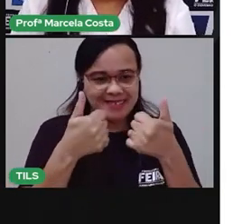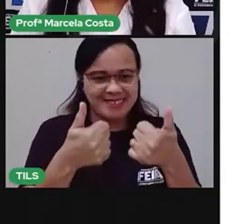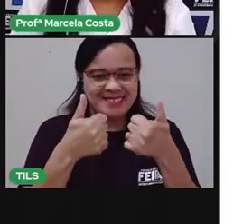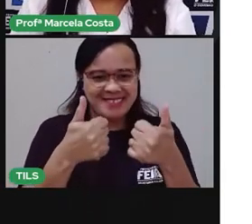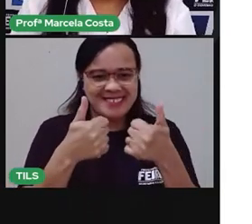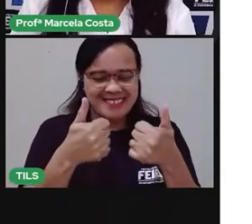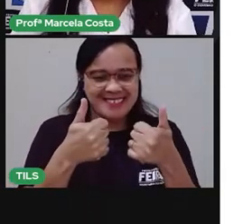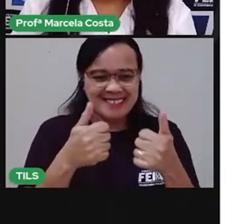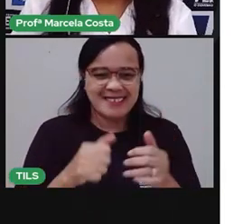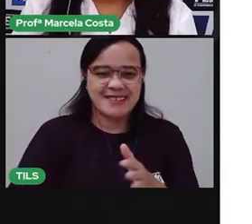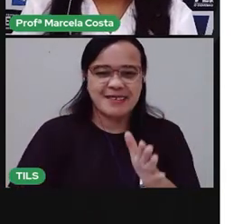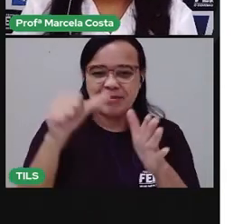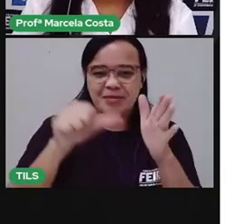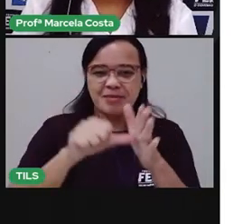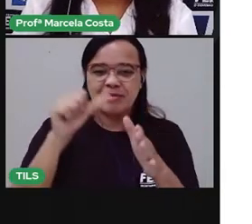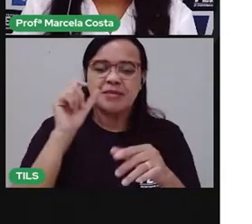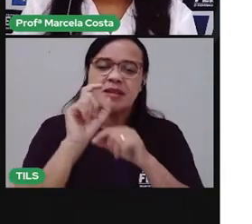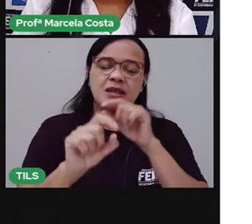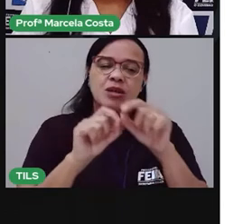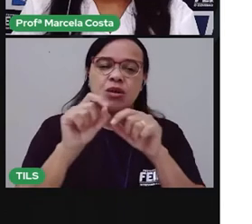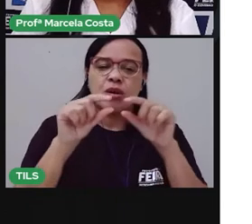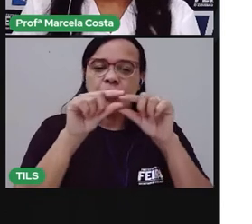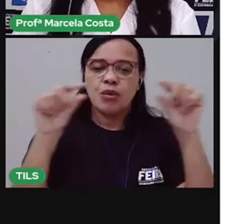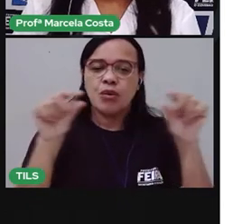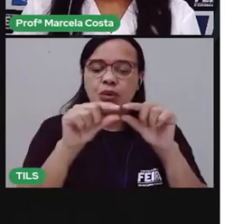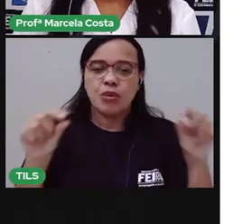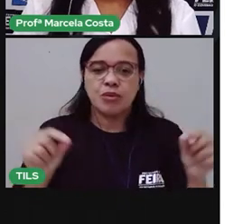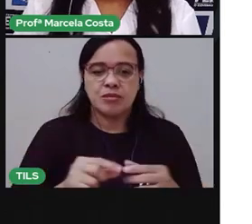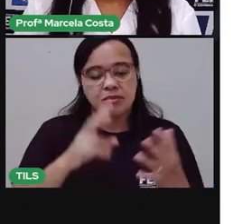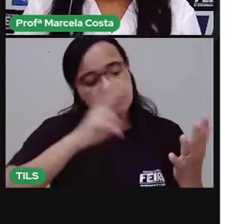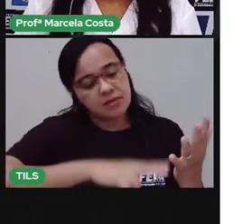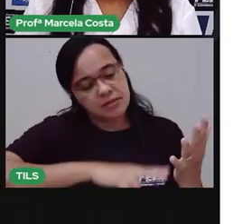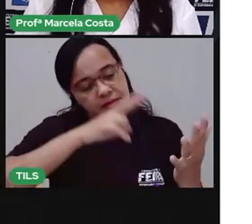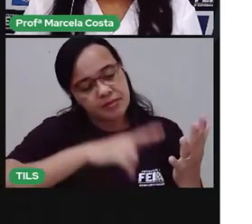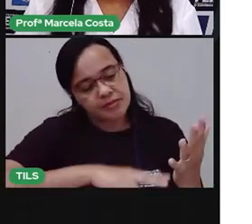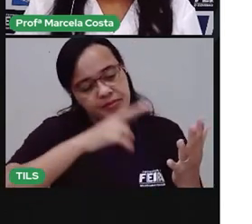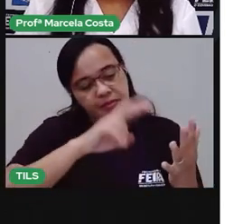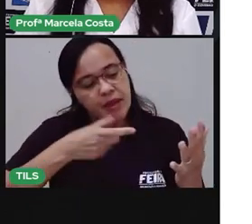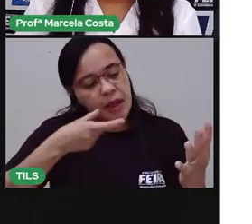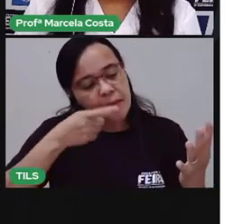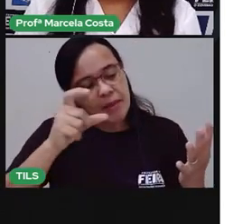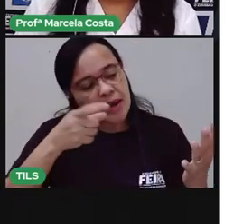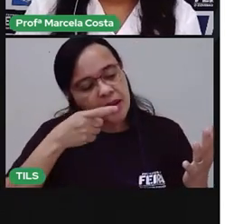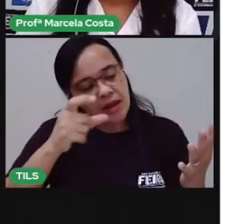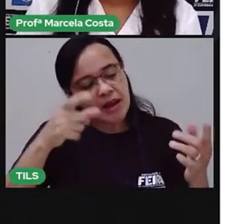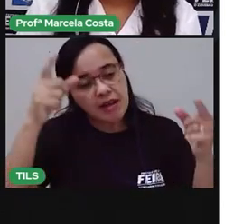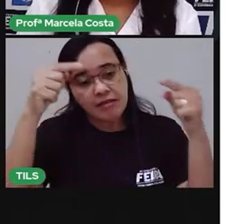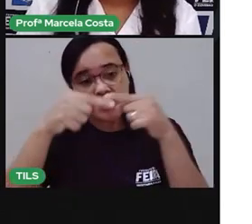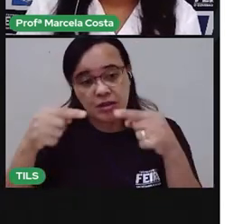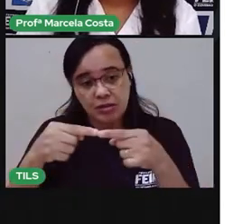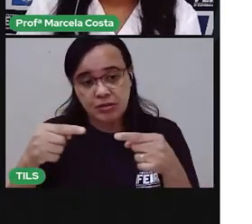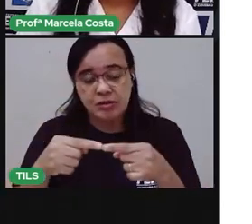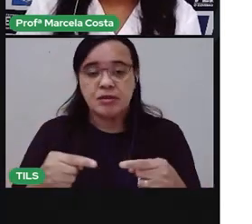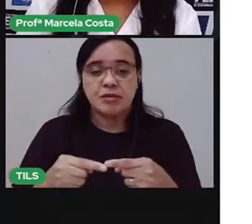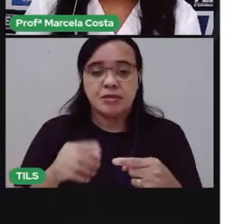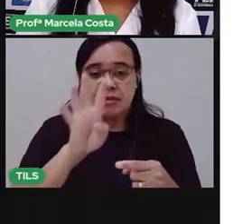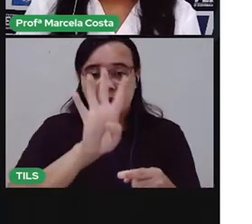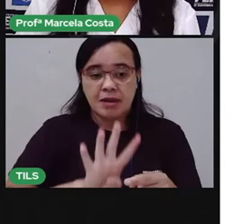A primeira sentença diz assim. Leia as palavras e complete a tabela.